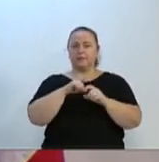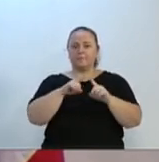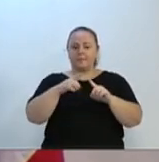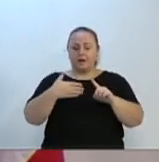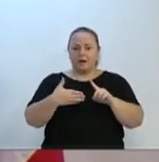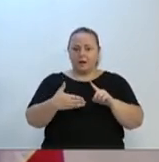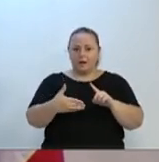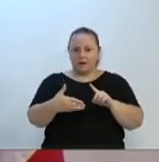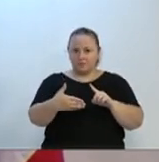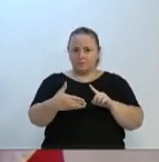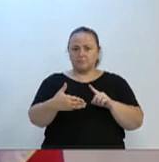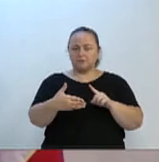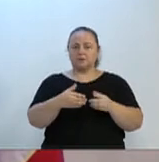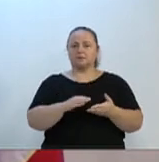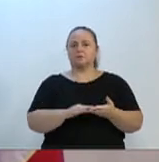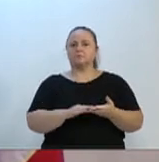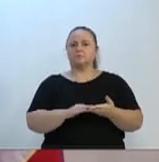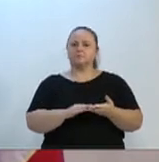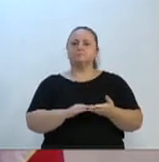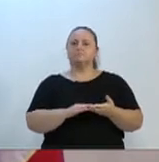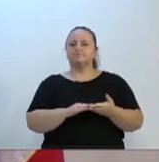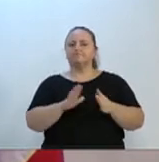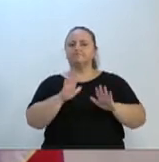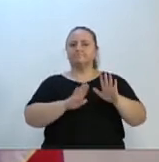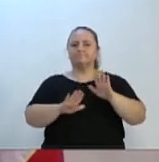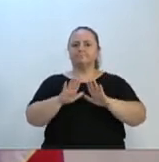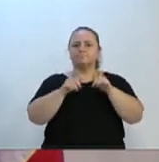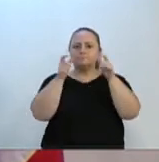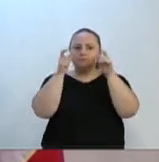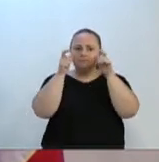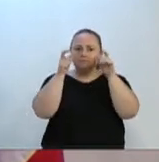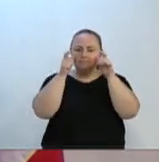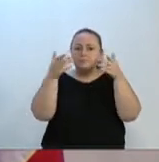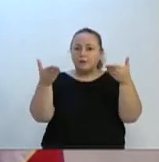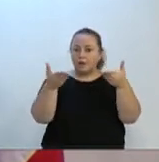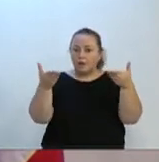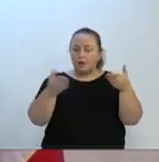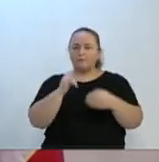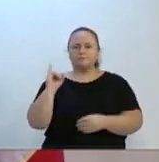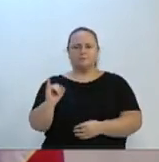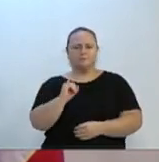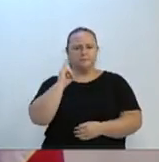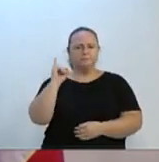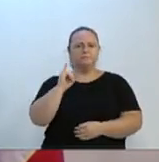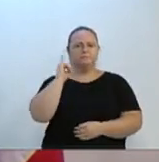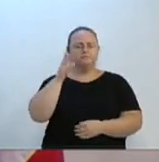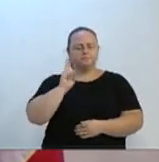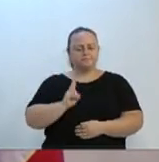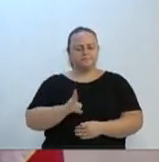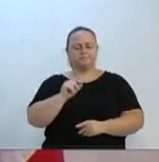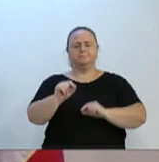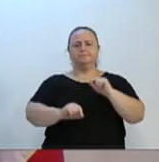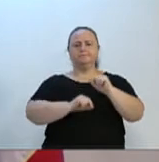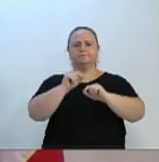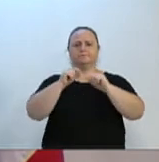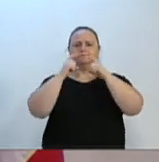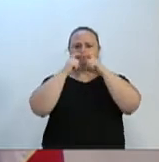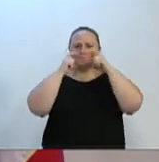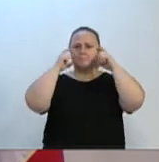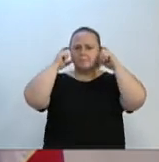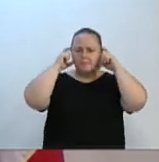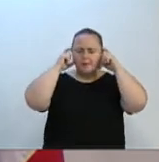vai ter um incremento. É importante que nós continuemos com o uso da máscara